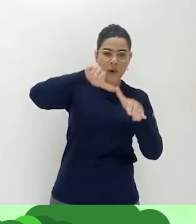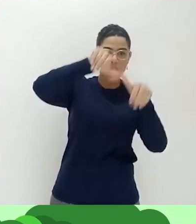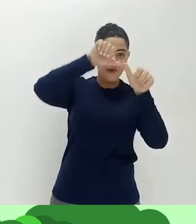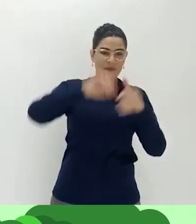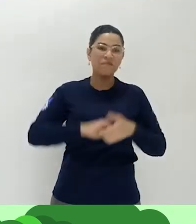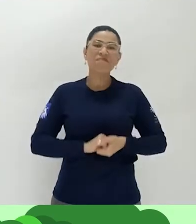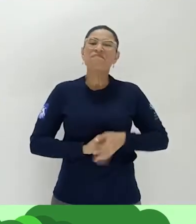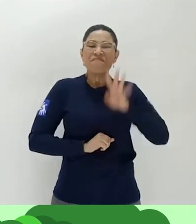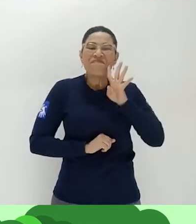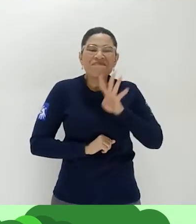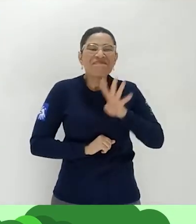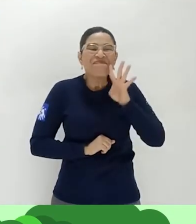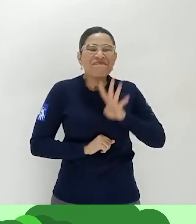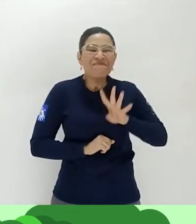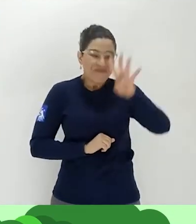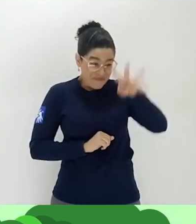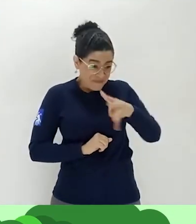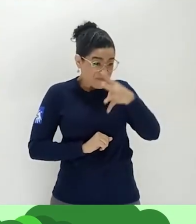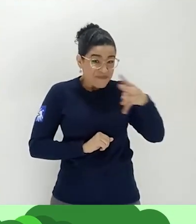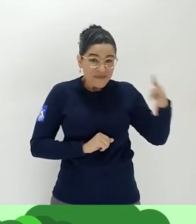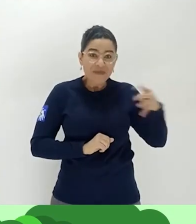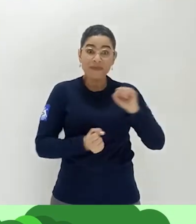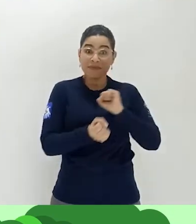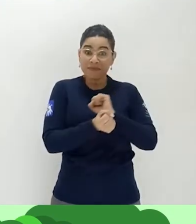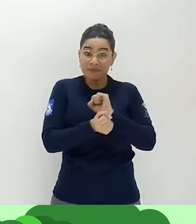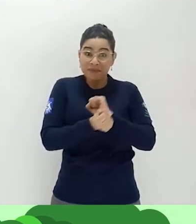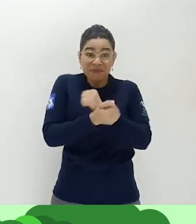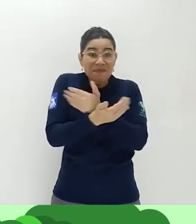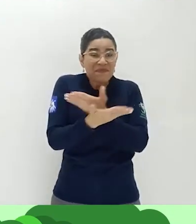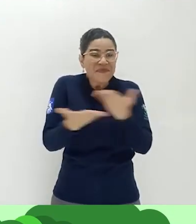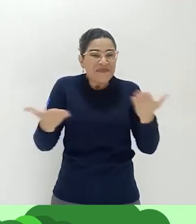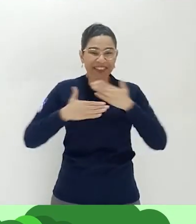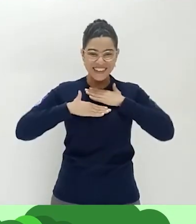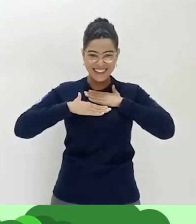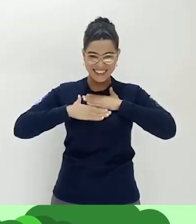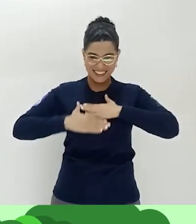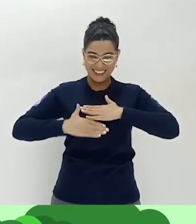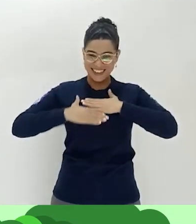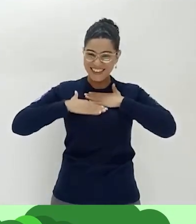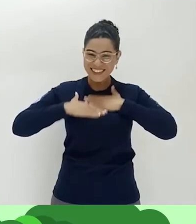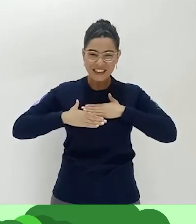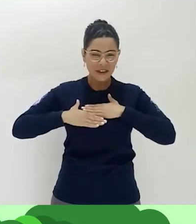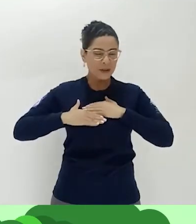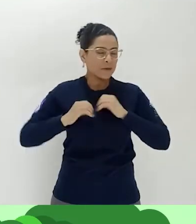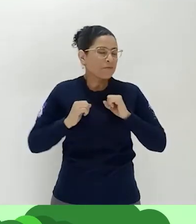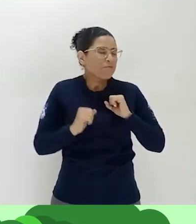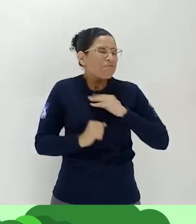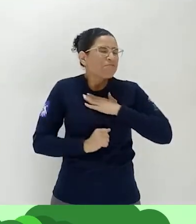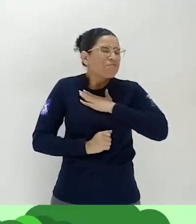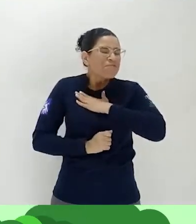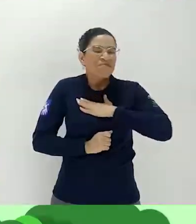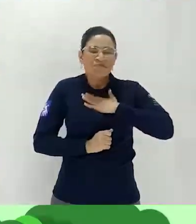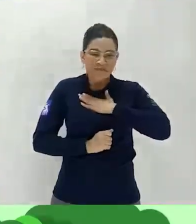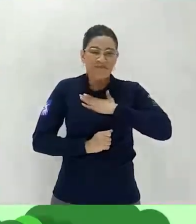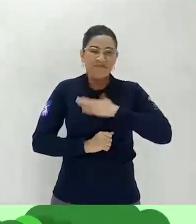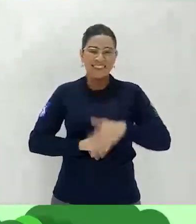Ai, que legal essa cruzadinha, né? Eu espero que vocês tenham gostado. Eu gostei muito.